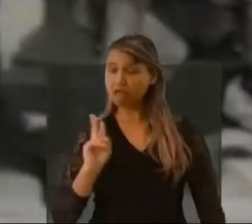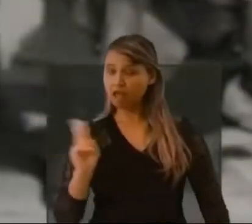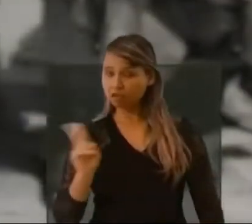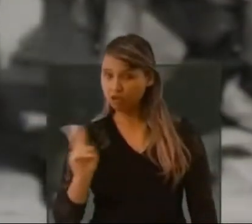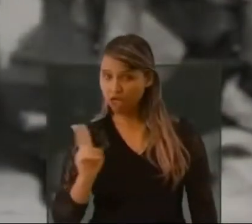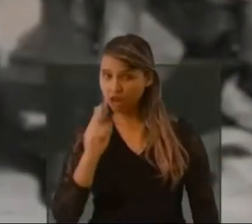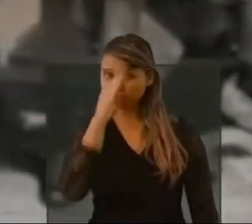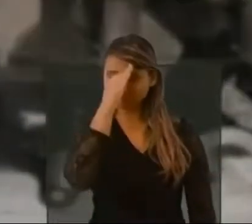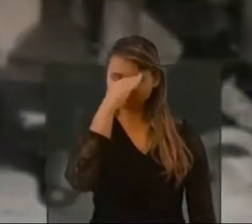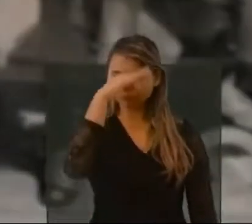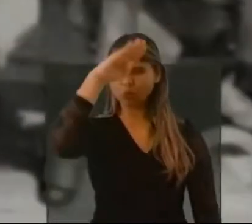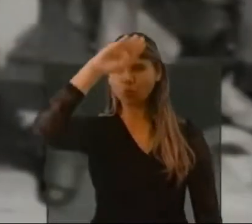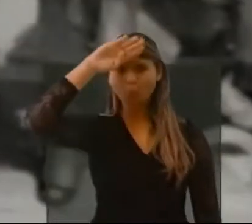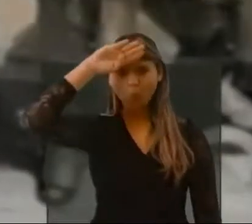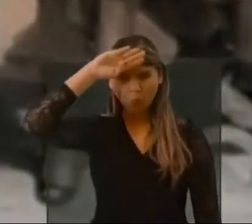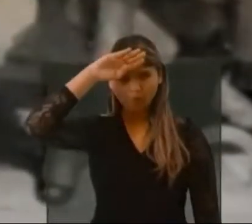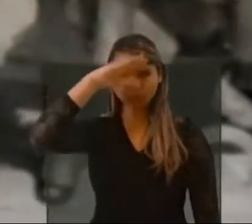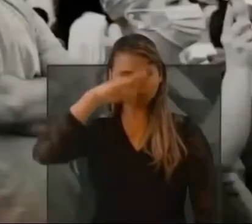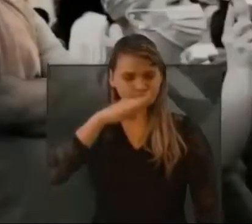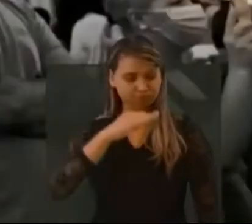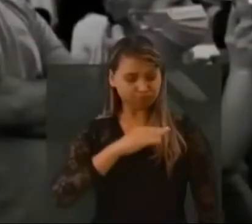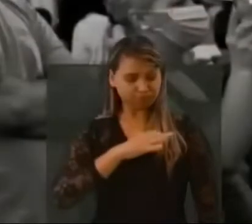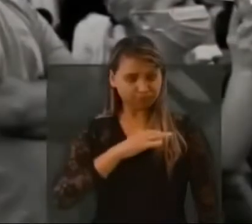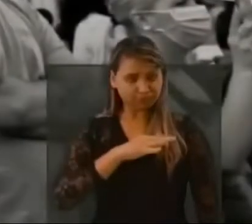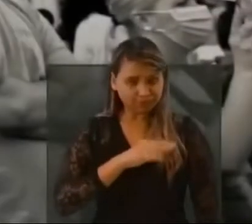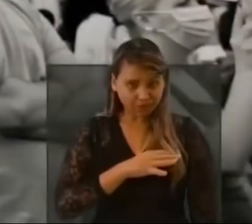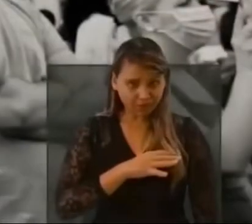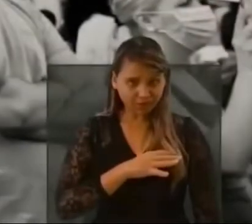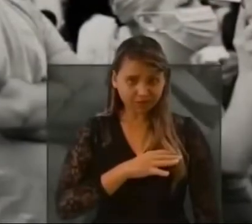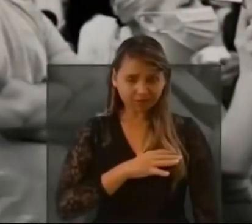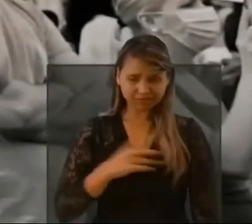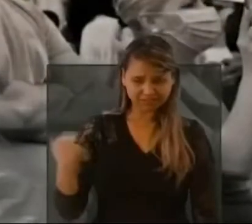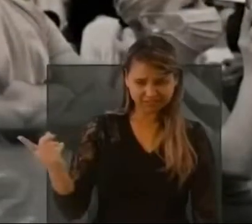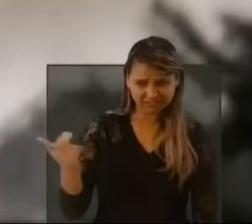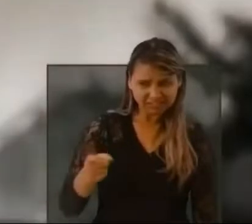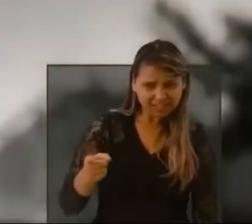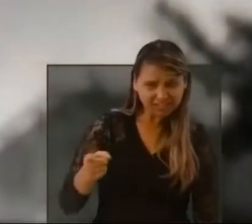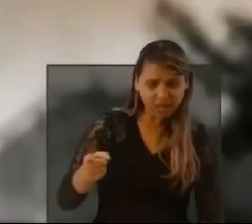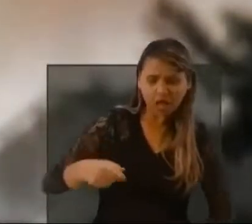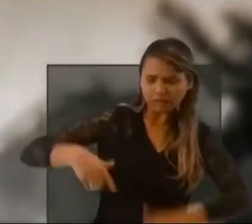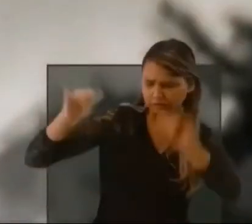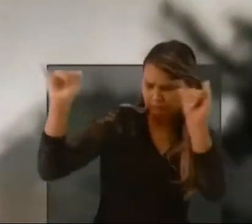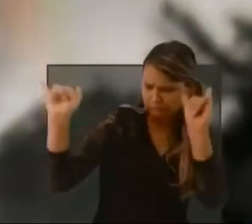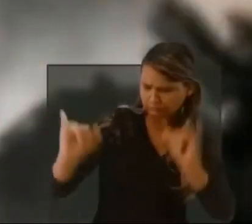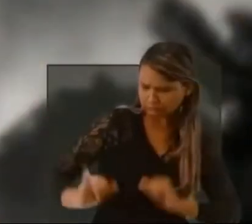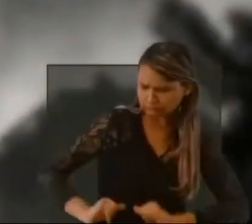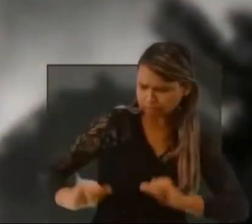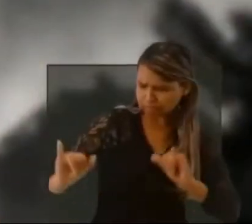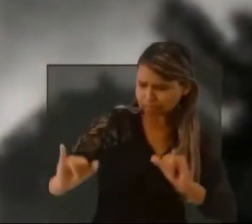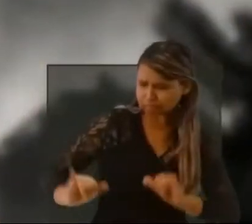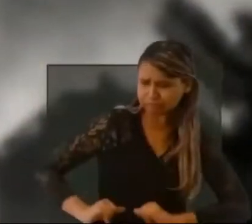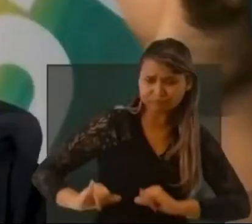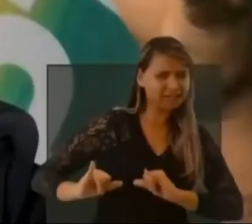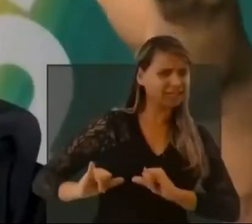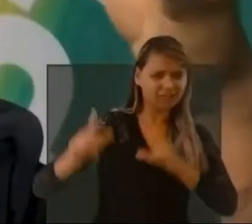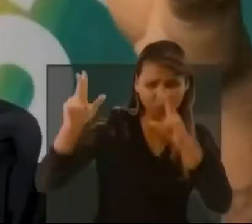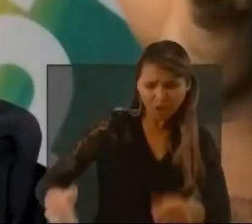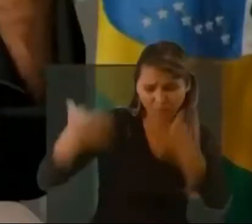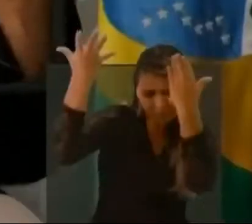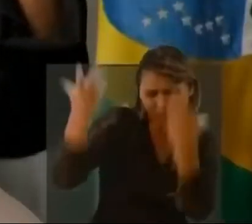sofrer o que a Venezuela sofre, o que Cuba passa, o que o Chile está passando. Nós